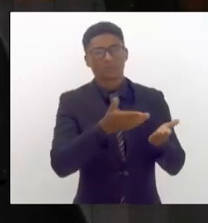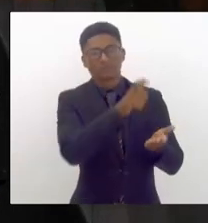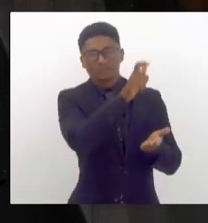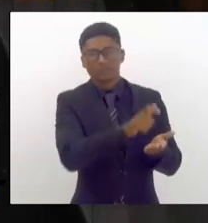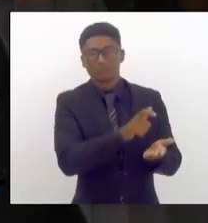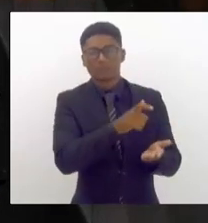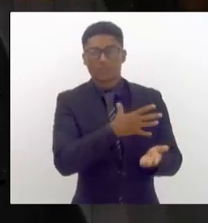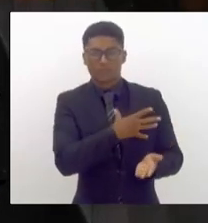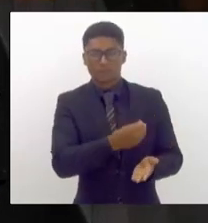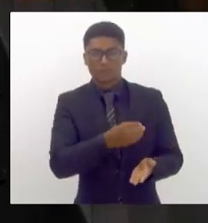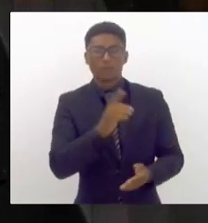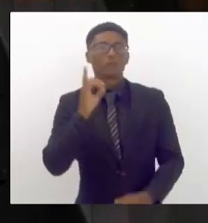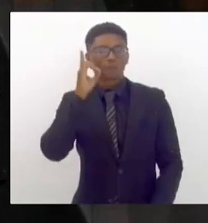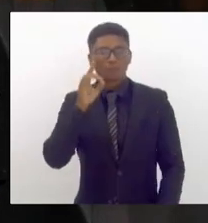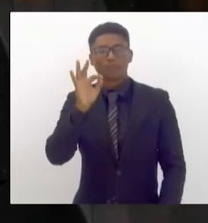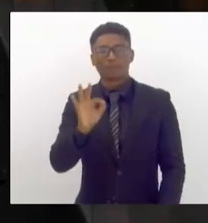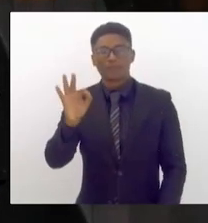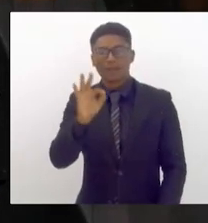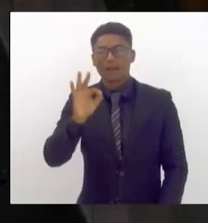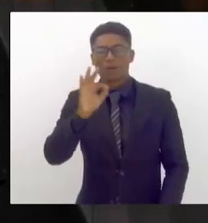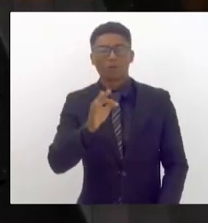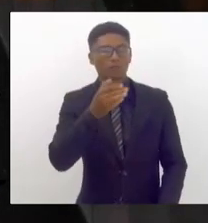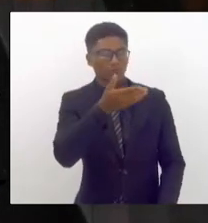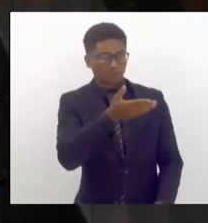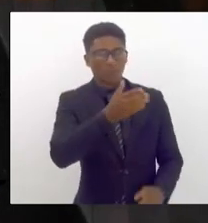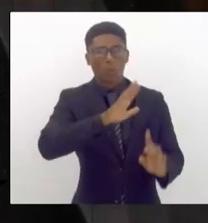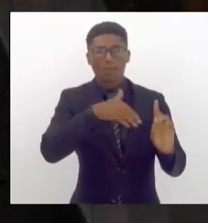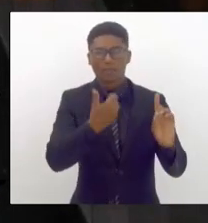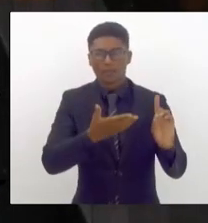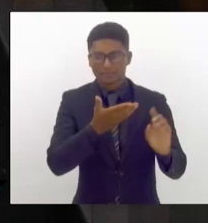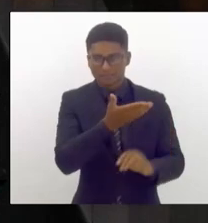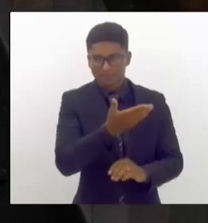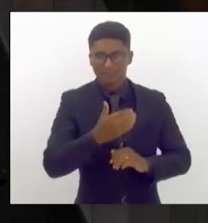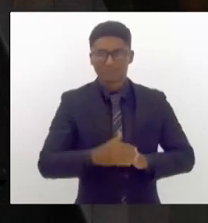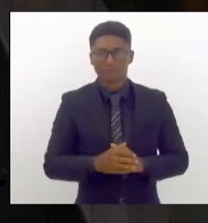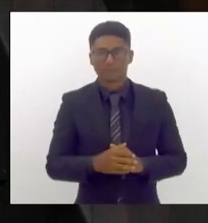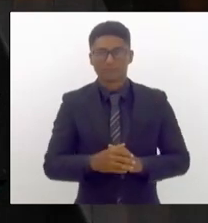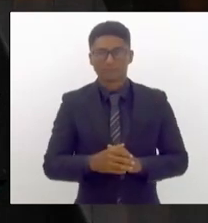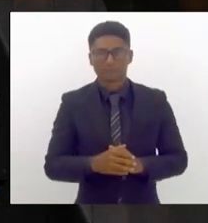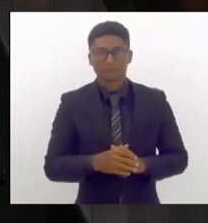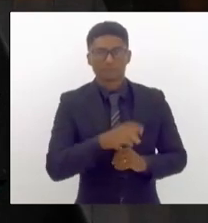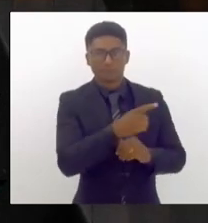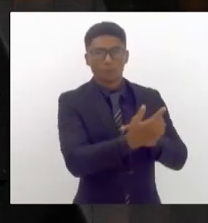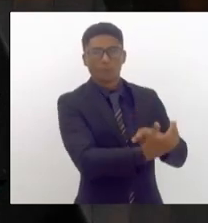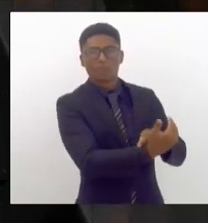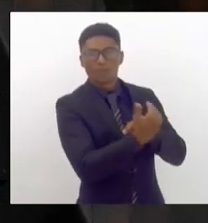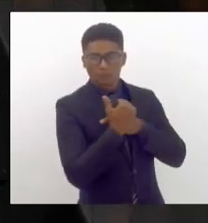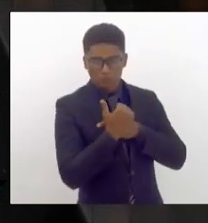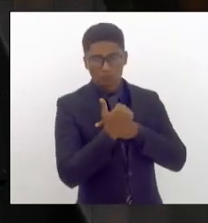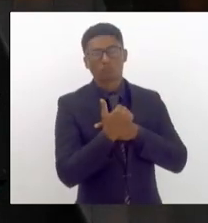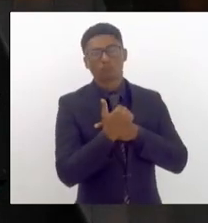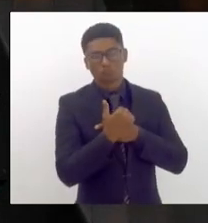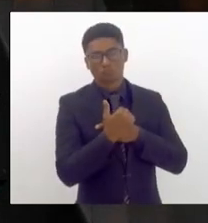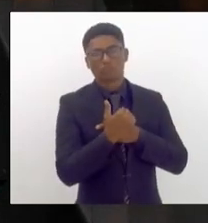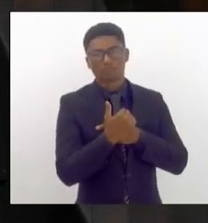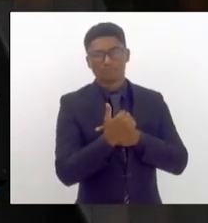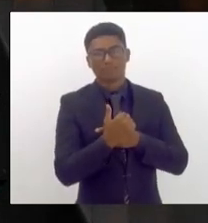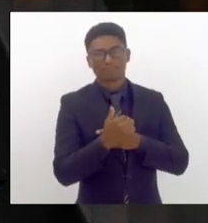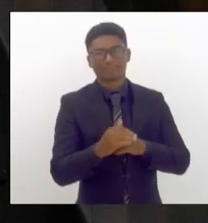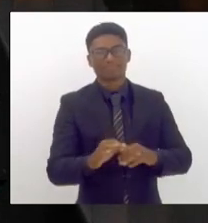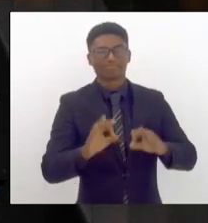deputado federal, Ottoni de Paula, que de alguma forma contribuiu foi muito claro